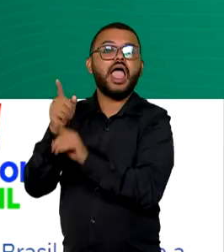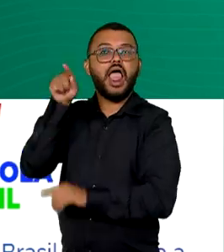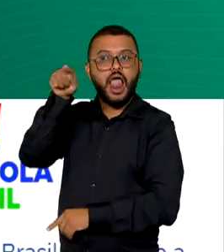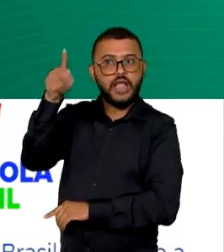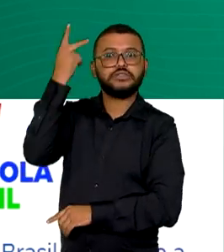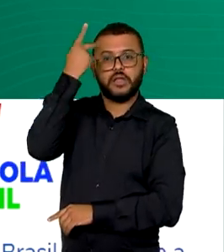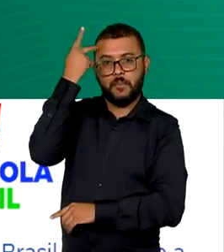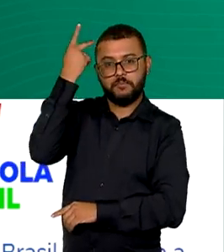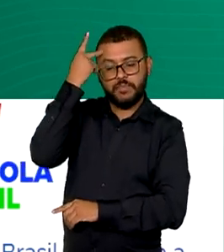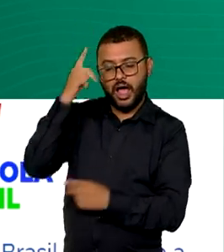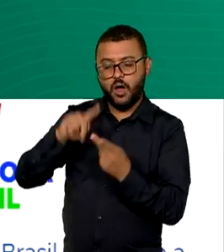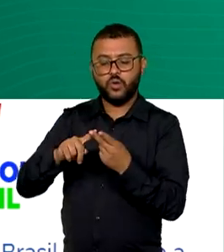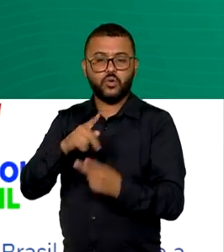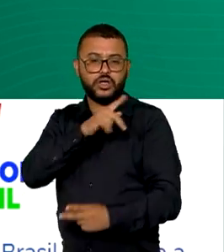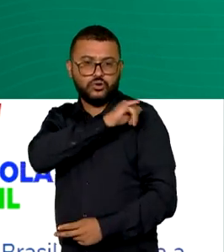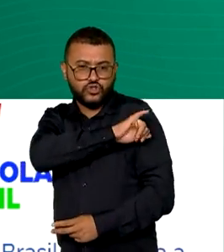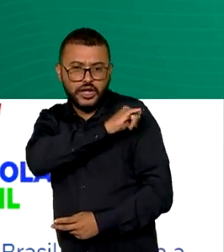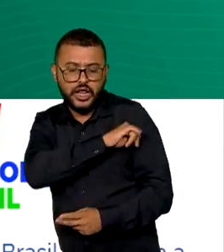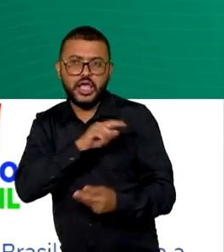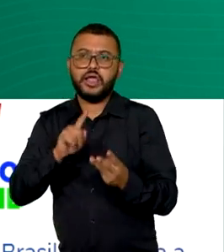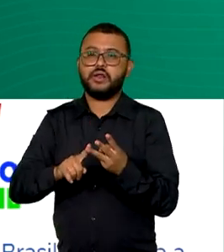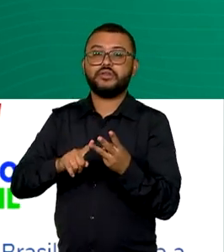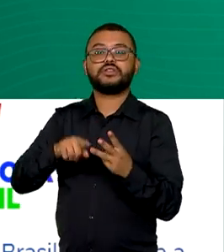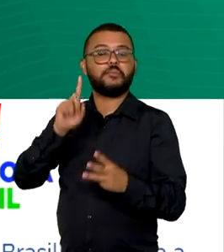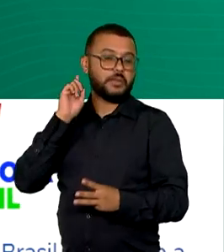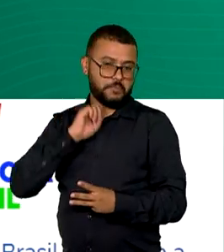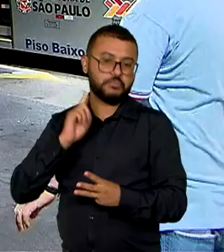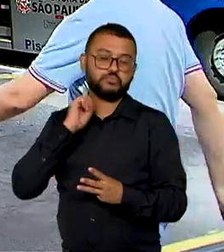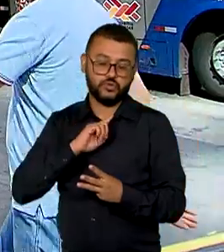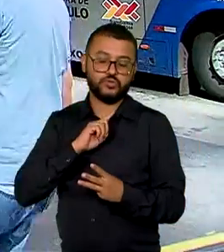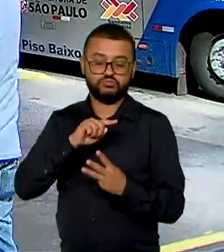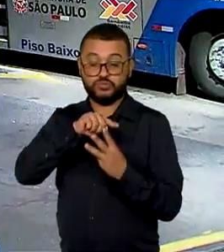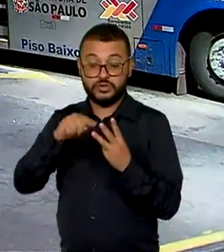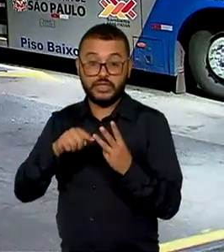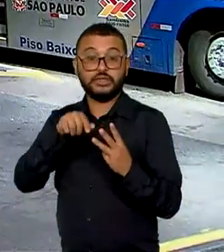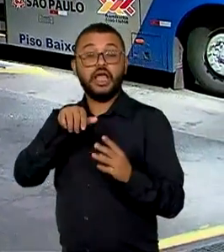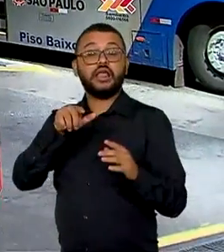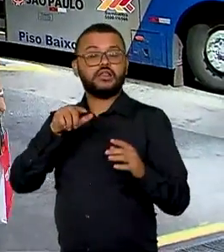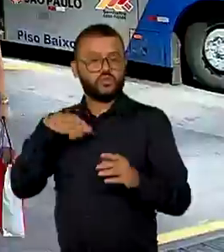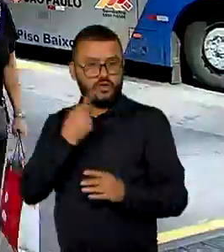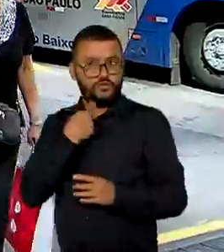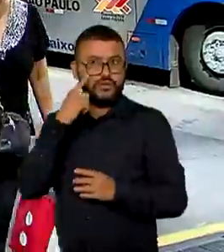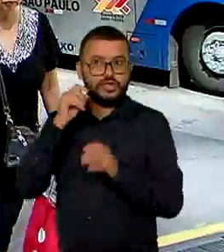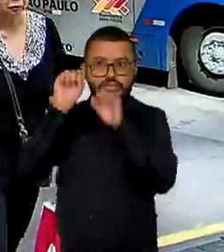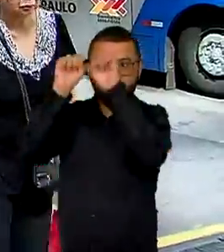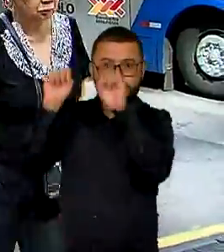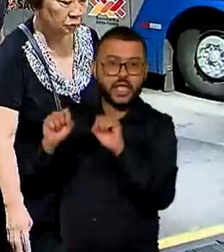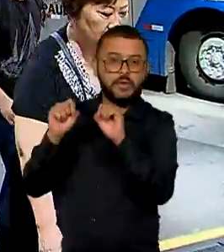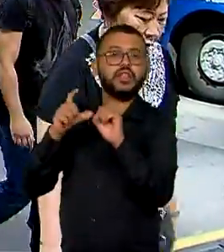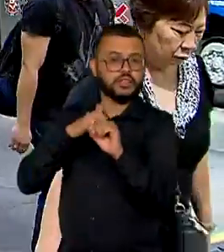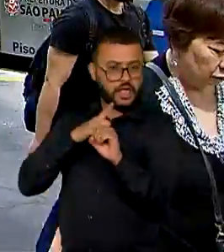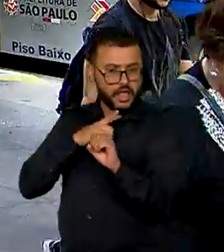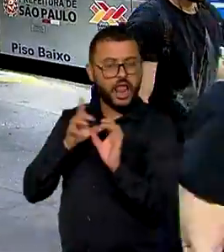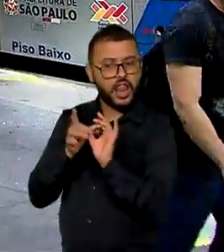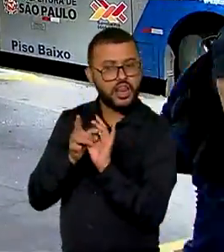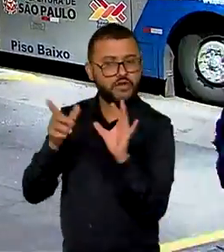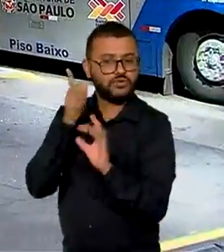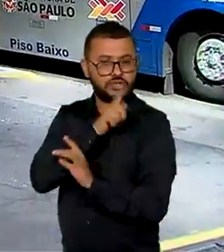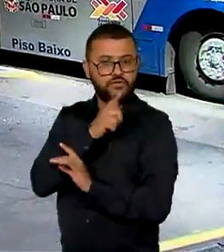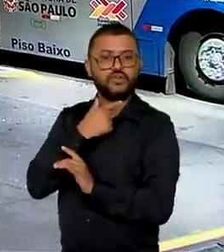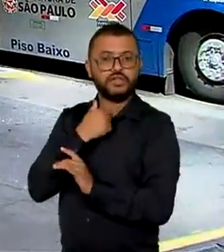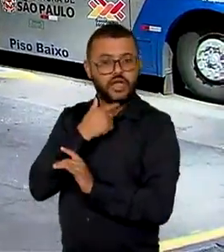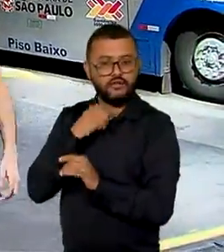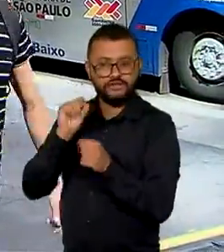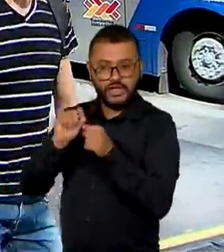Paulo, Rio de Janeiro e Minas Gerais. O sistema continua no ar para quem ainda não